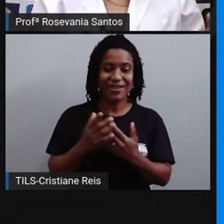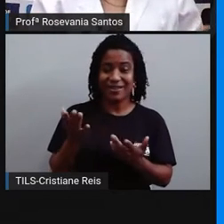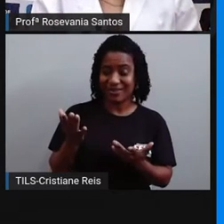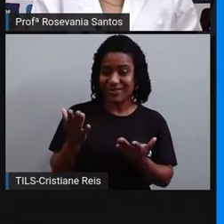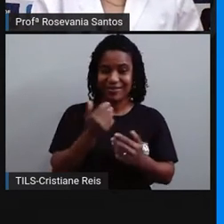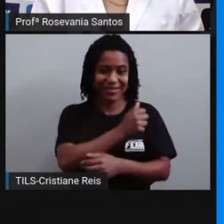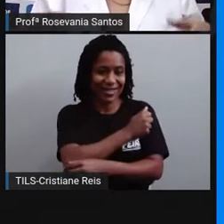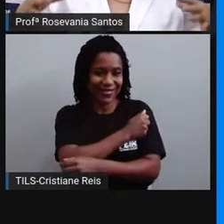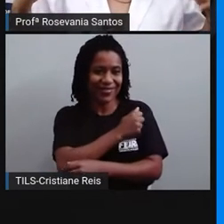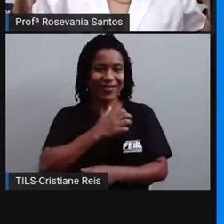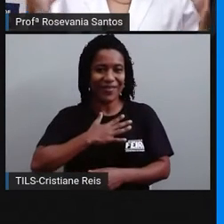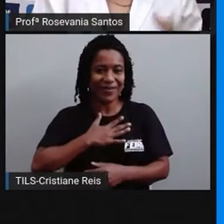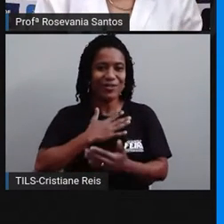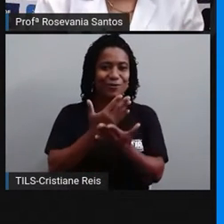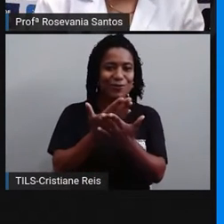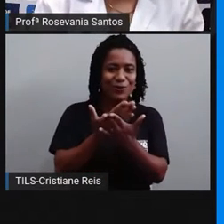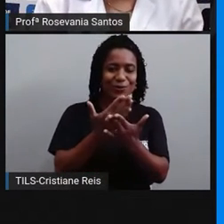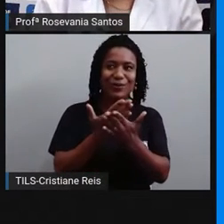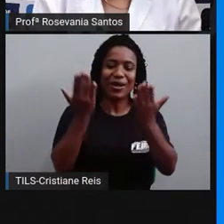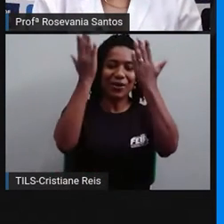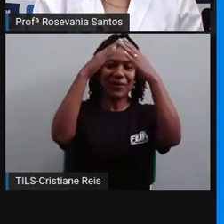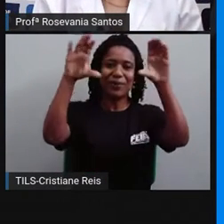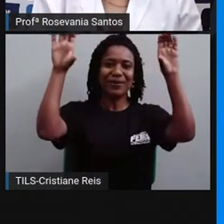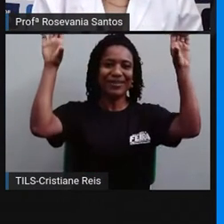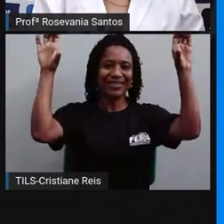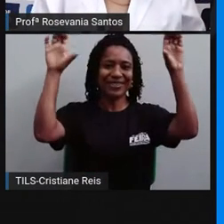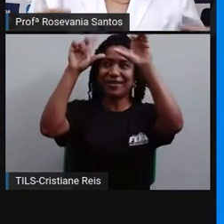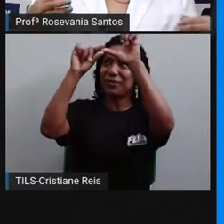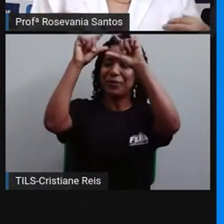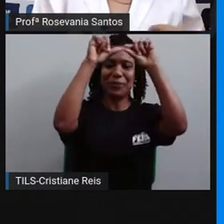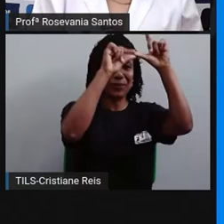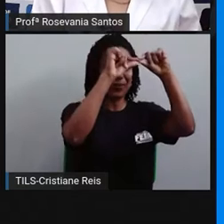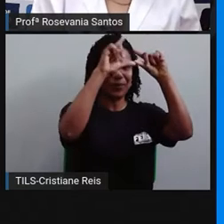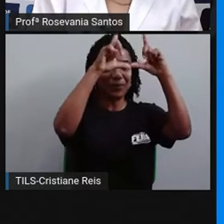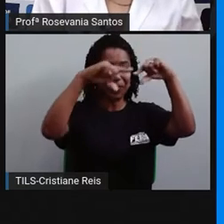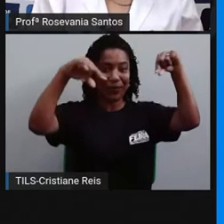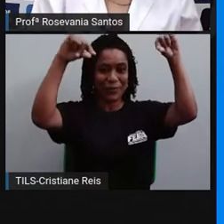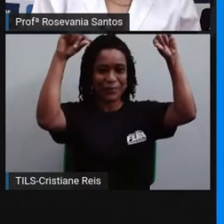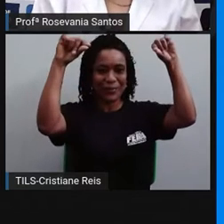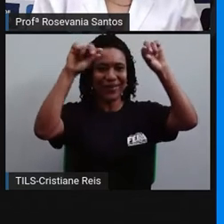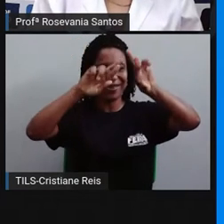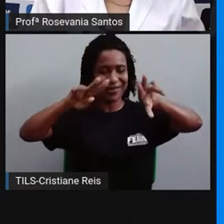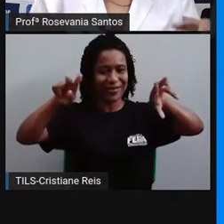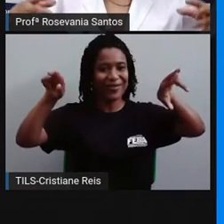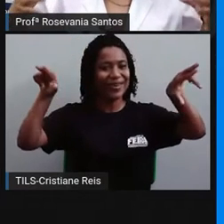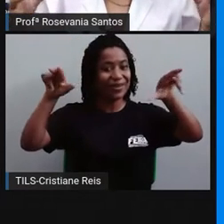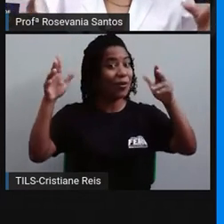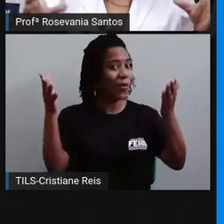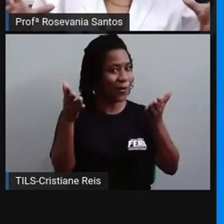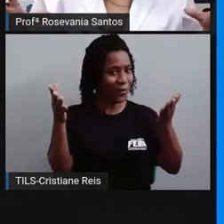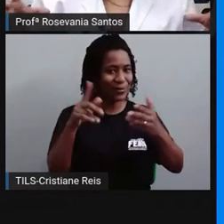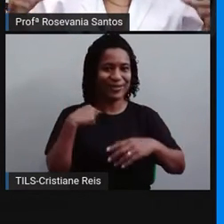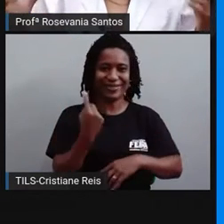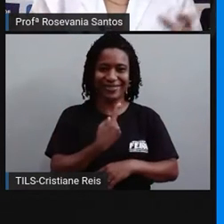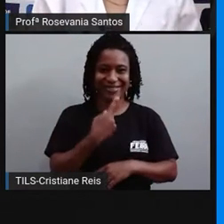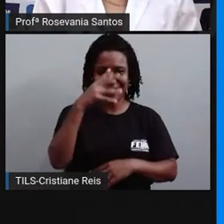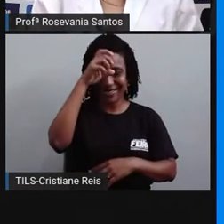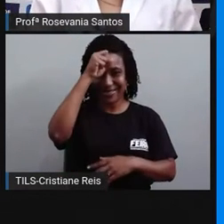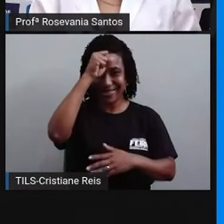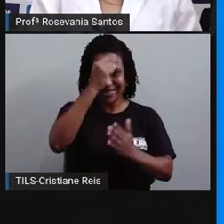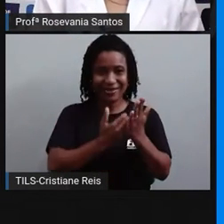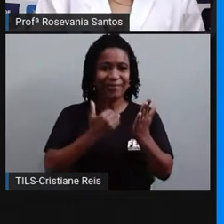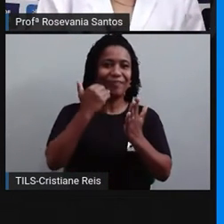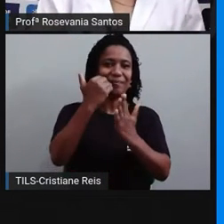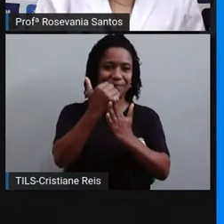estudar os astros, né? Que gostam de coisas referentes à astronomia. Então, é bastante legal essa aula. A maioria dos alunos curtem